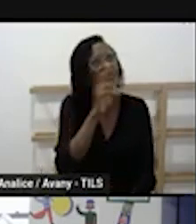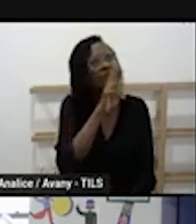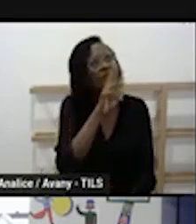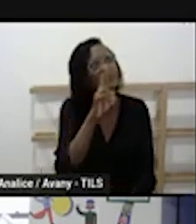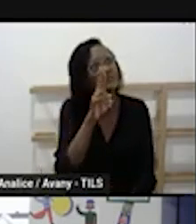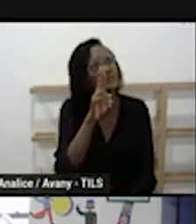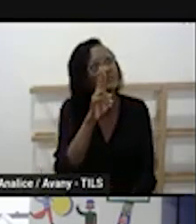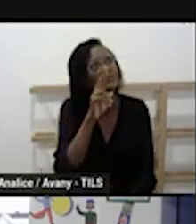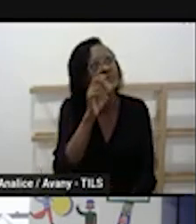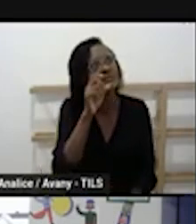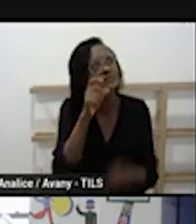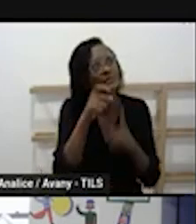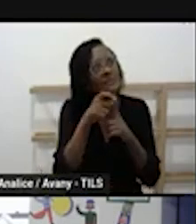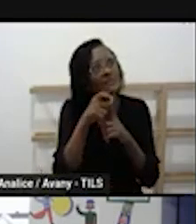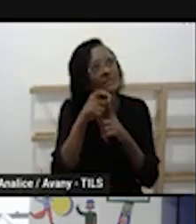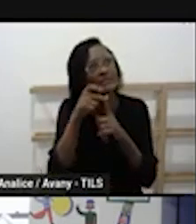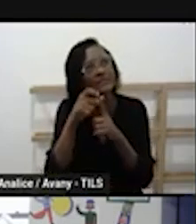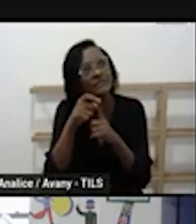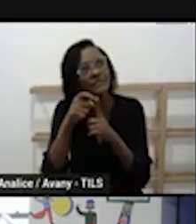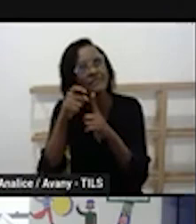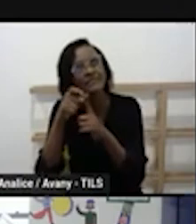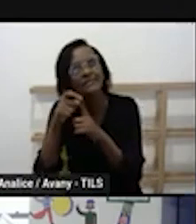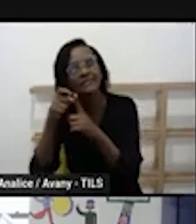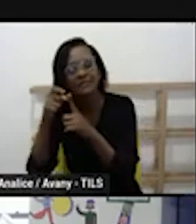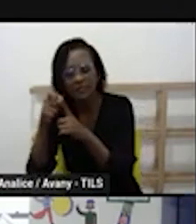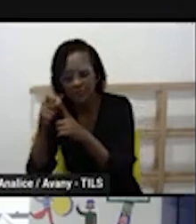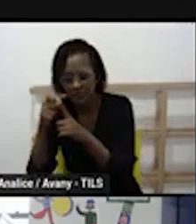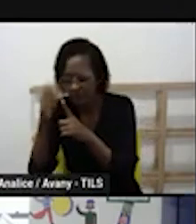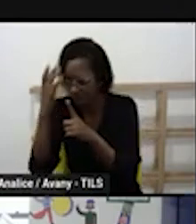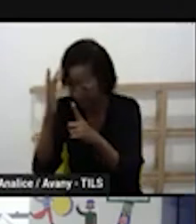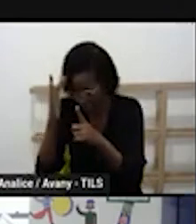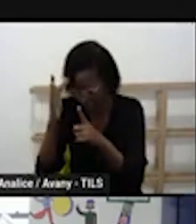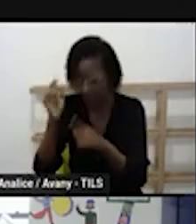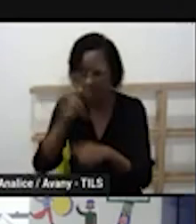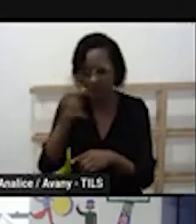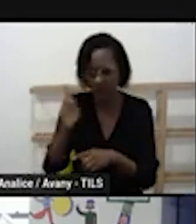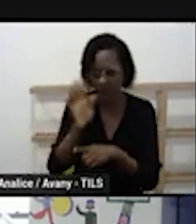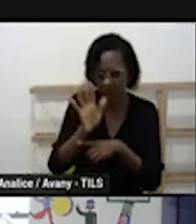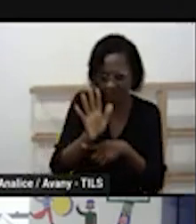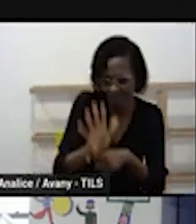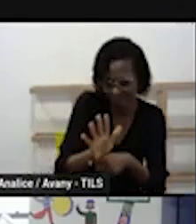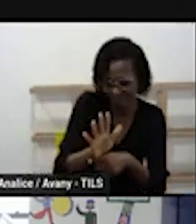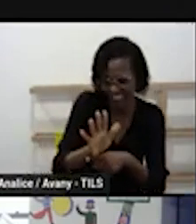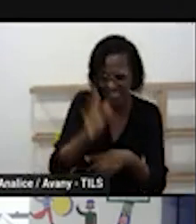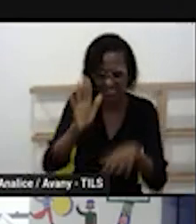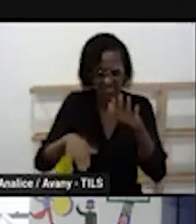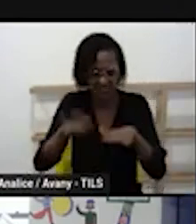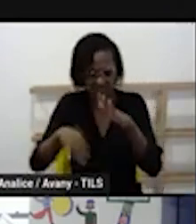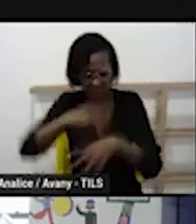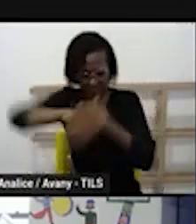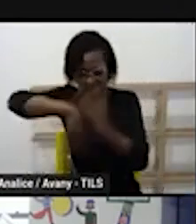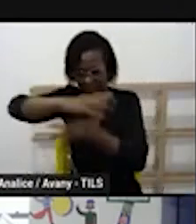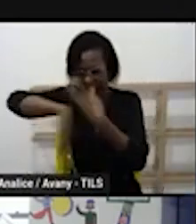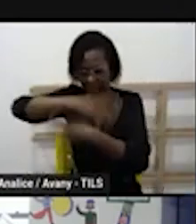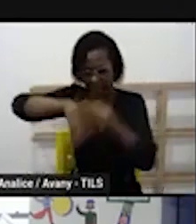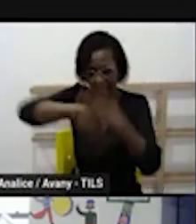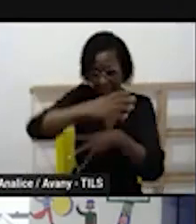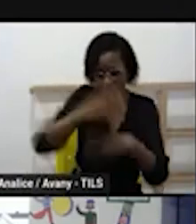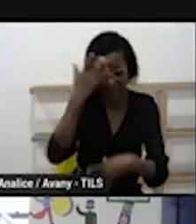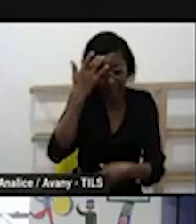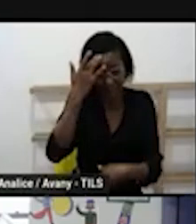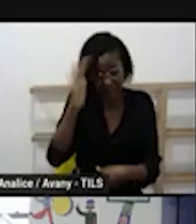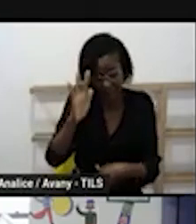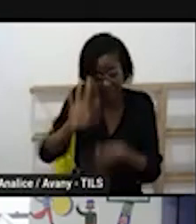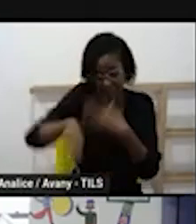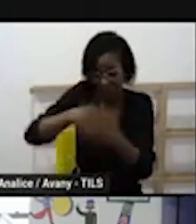com o alfabeto móvel ele vai escrever esse nome de várias formas escrever em cartaz escrever o professor mistura